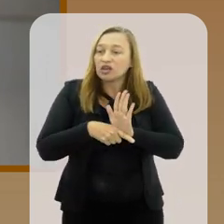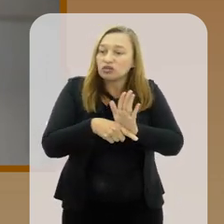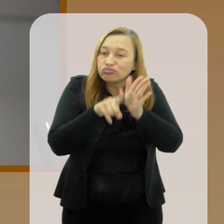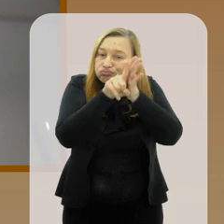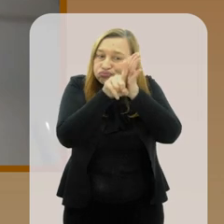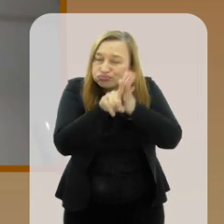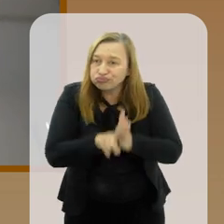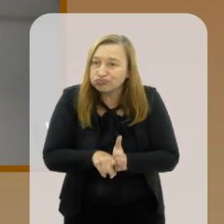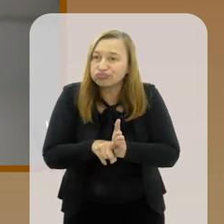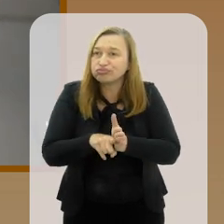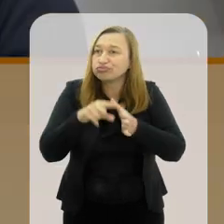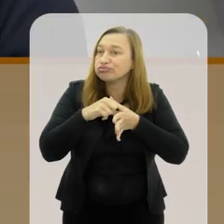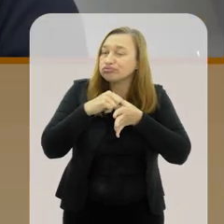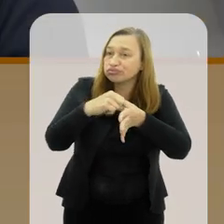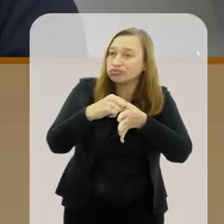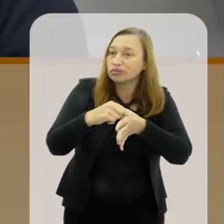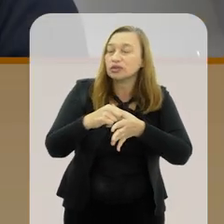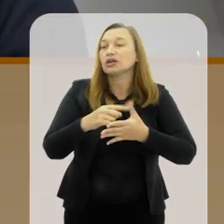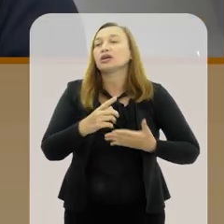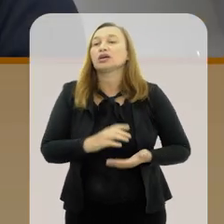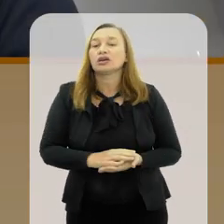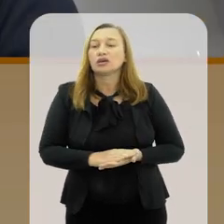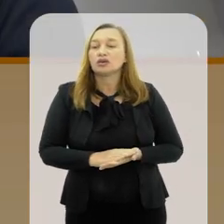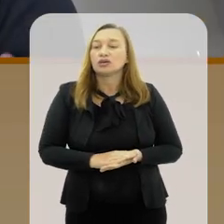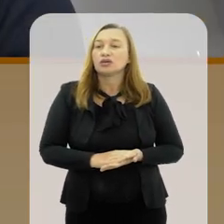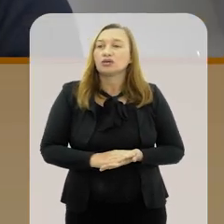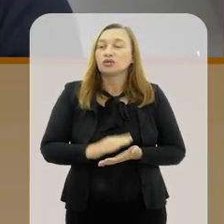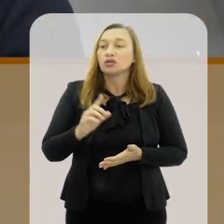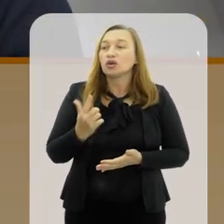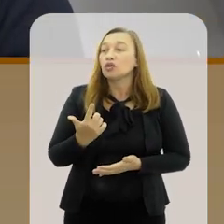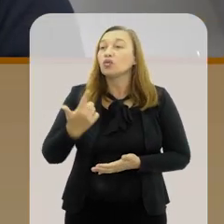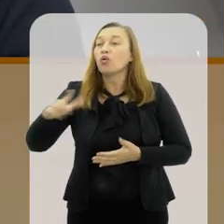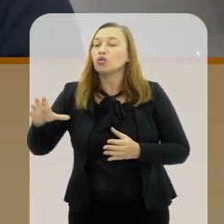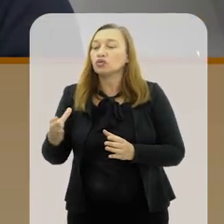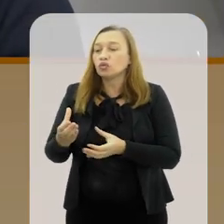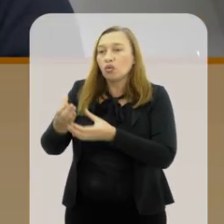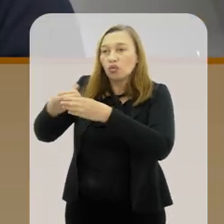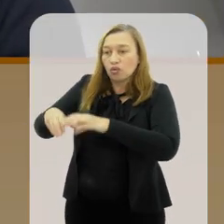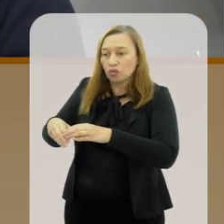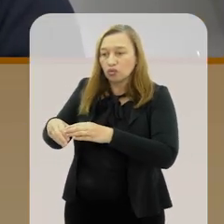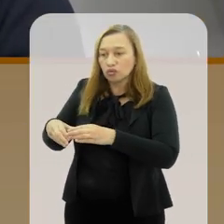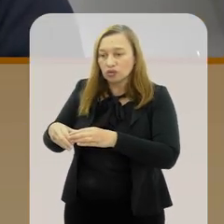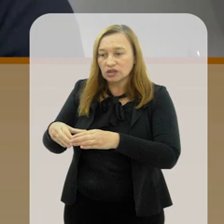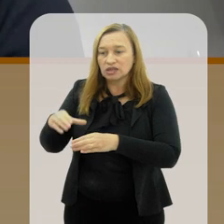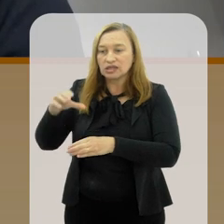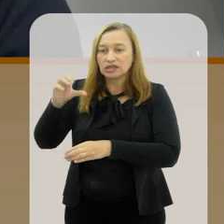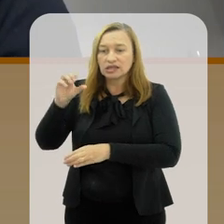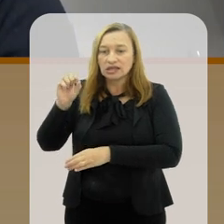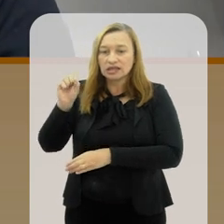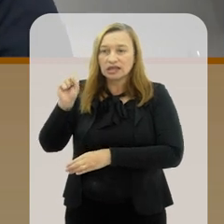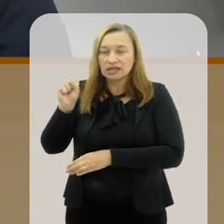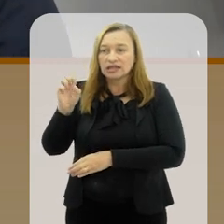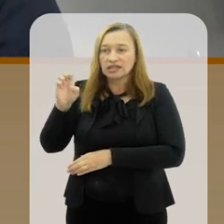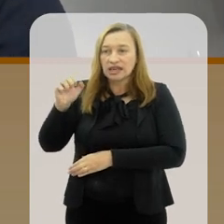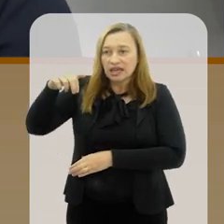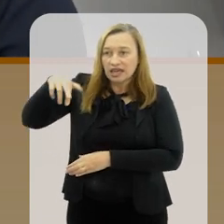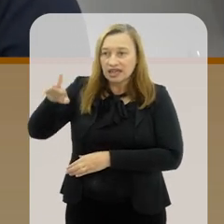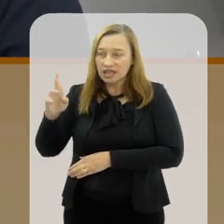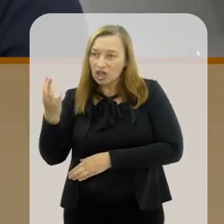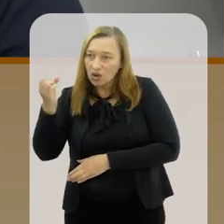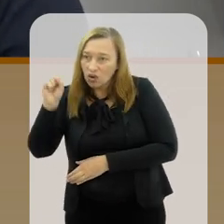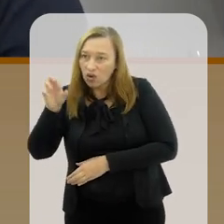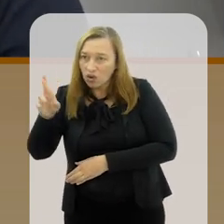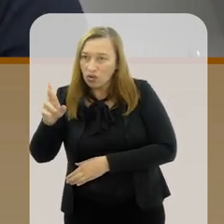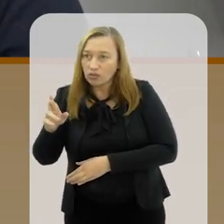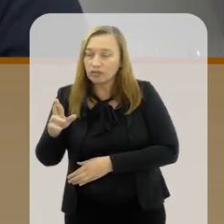chargé de recherche. E o cargo sênior que você tem que passar um outro concurso chama-se de rector de recherche. E é